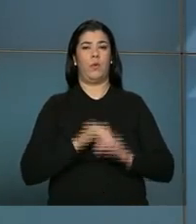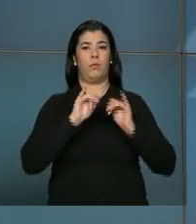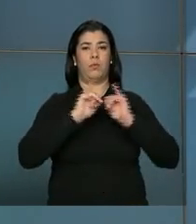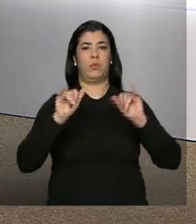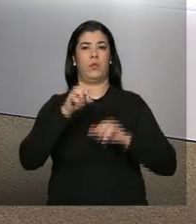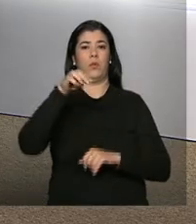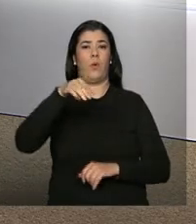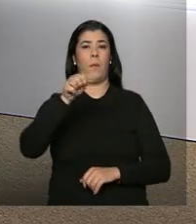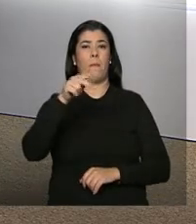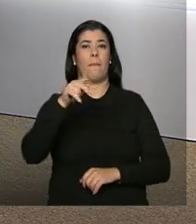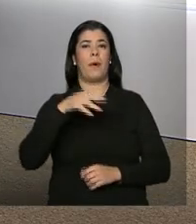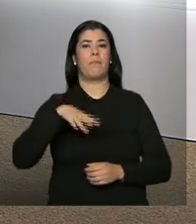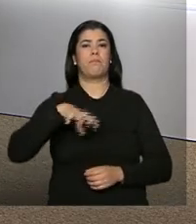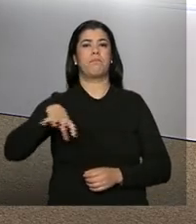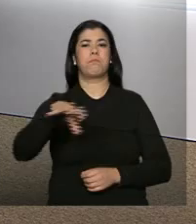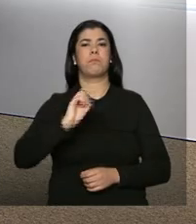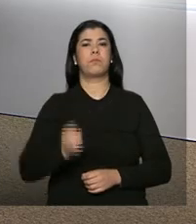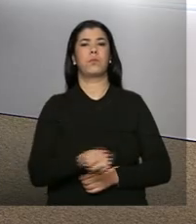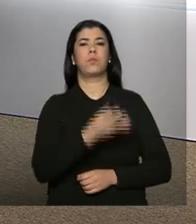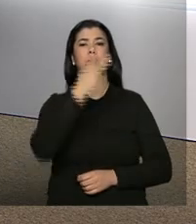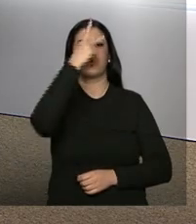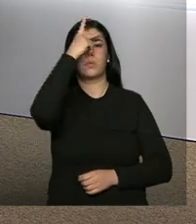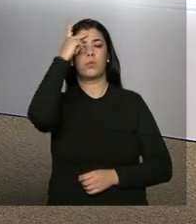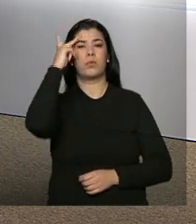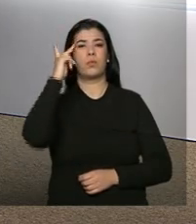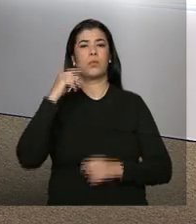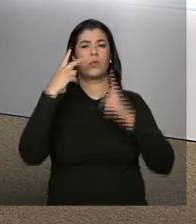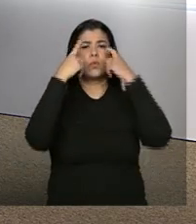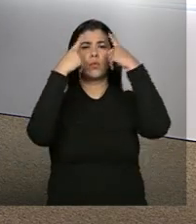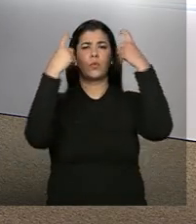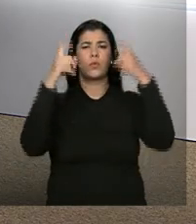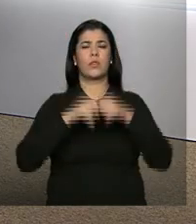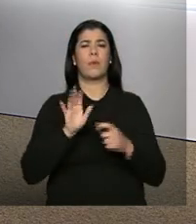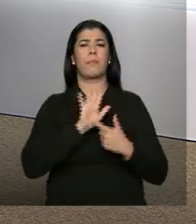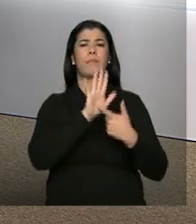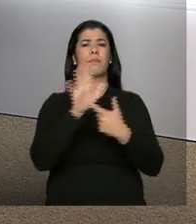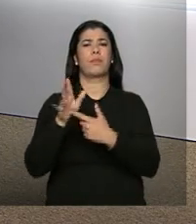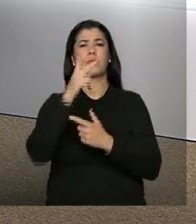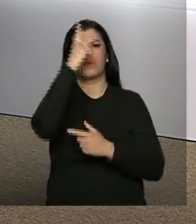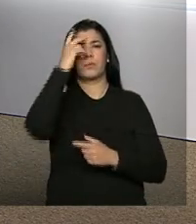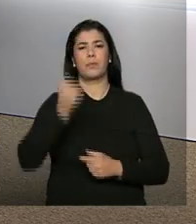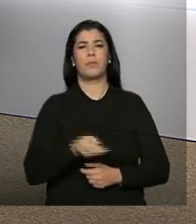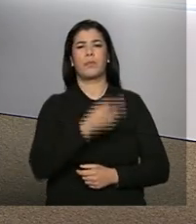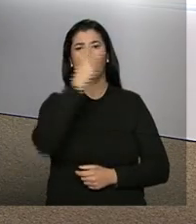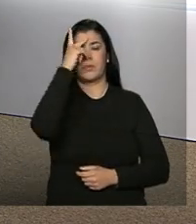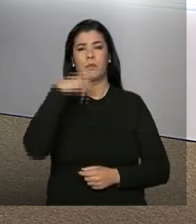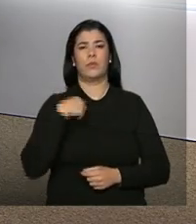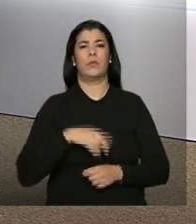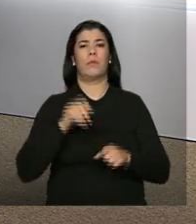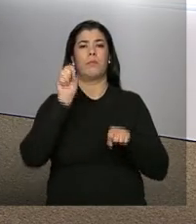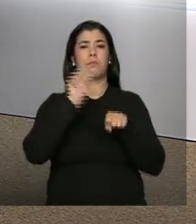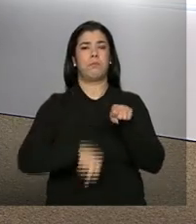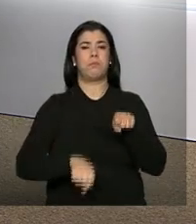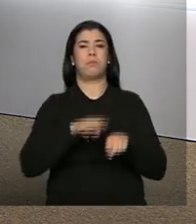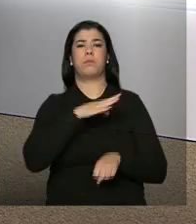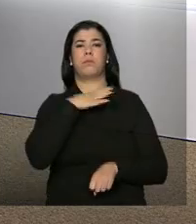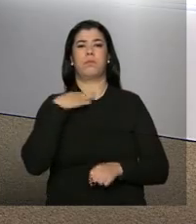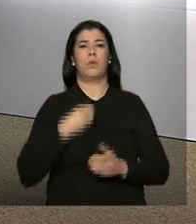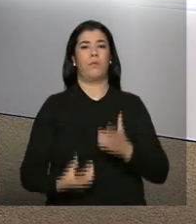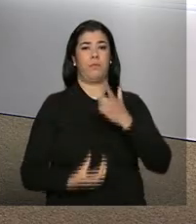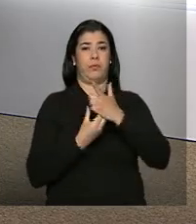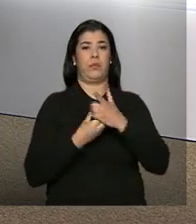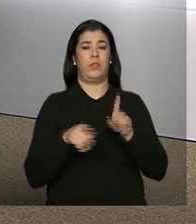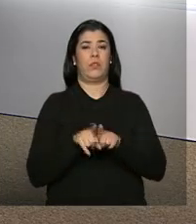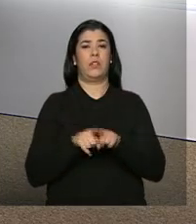Violência. O levantamento revela o número de assassinatos por armas de fogo no Brasil e faz um balanço dos homicídios no país.